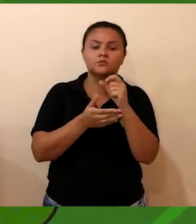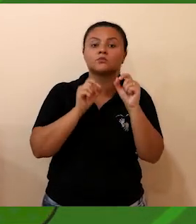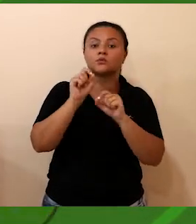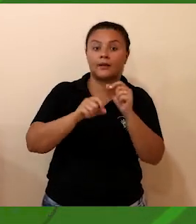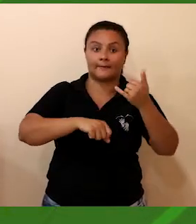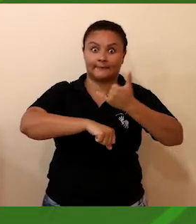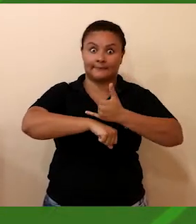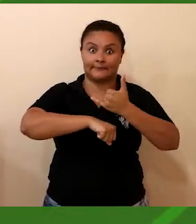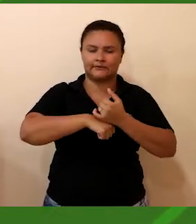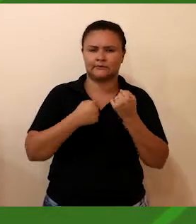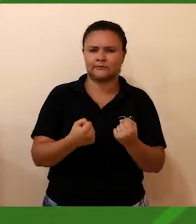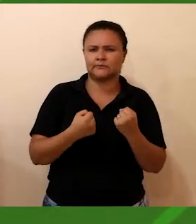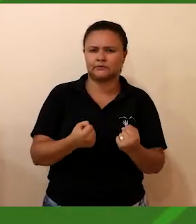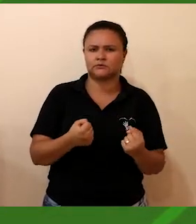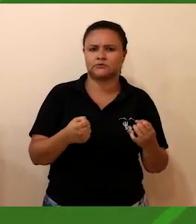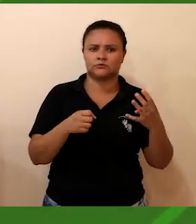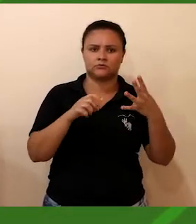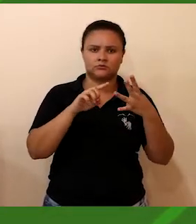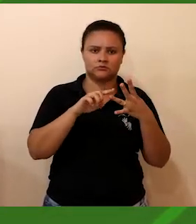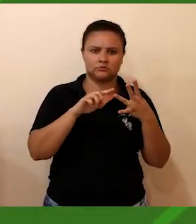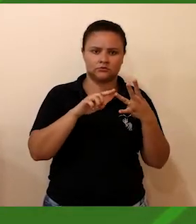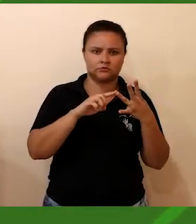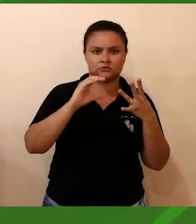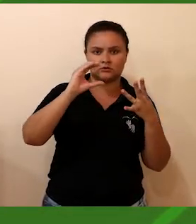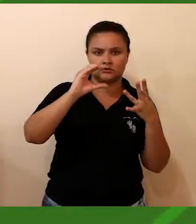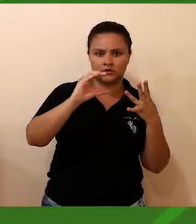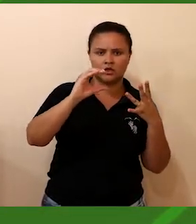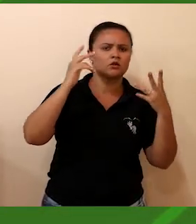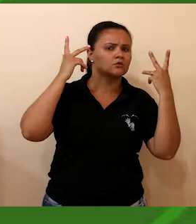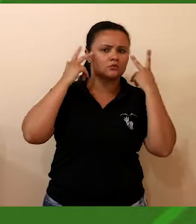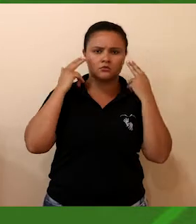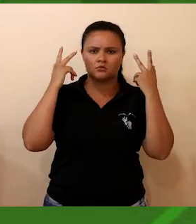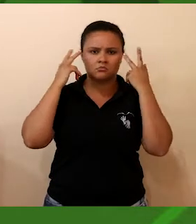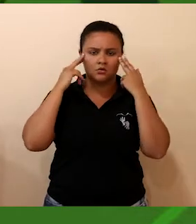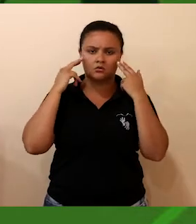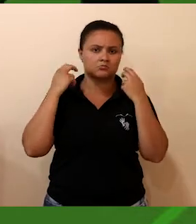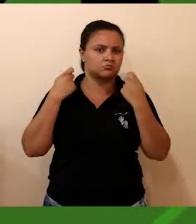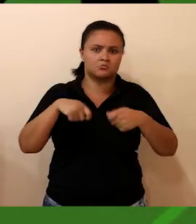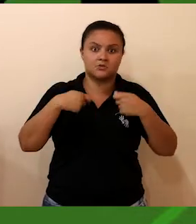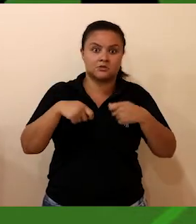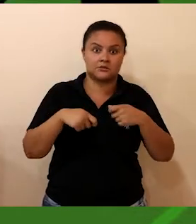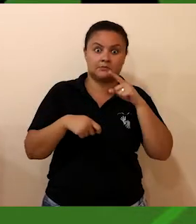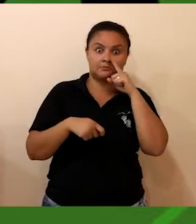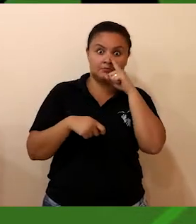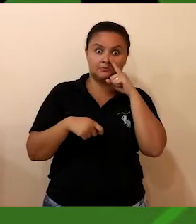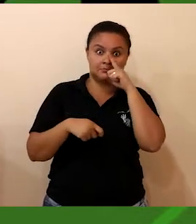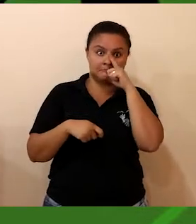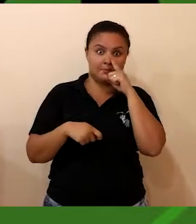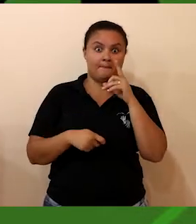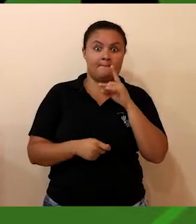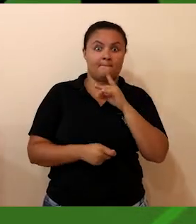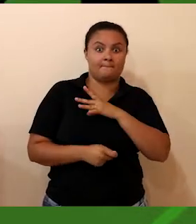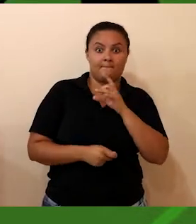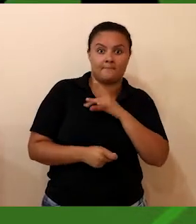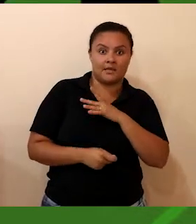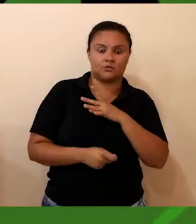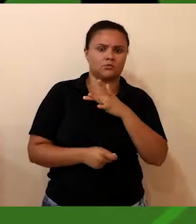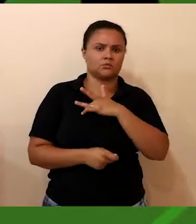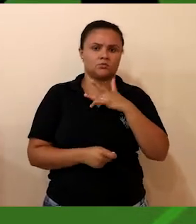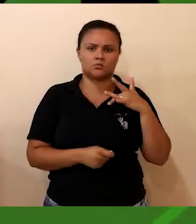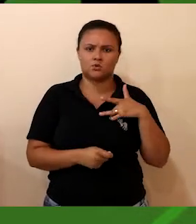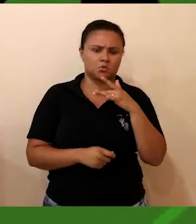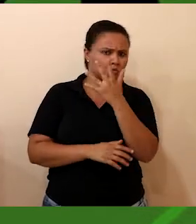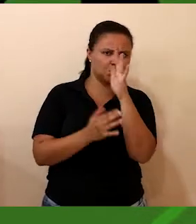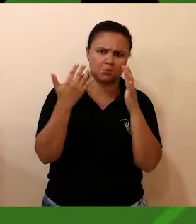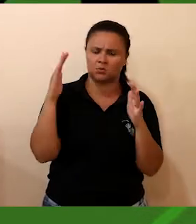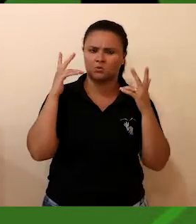pesados. Grupo C, resíduos comuns. Este não apresenta risco biológico, químico ou radiológico à saúde ou